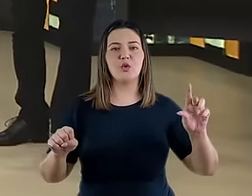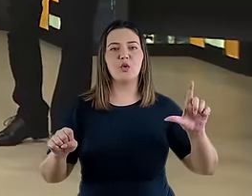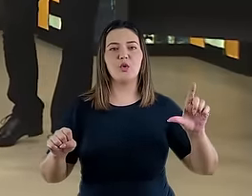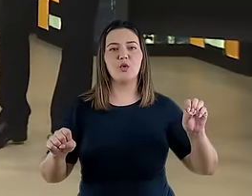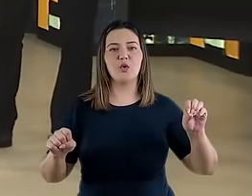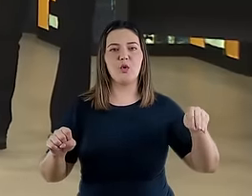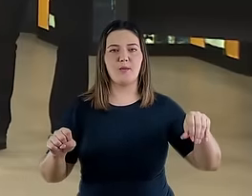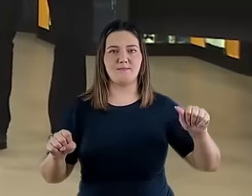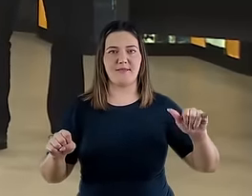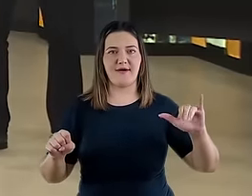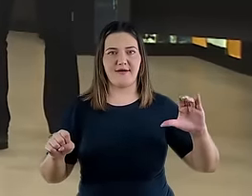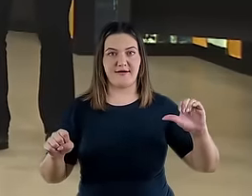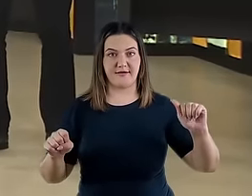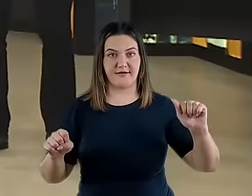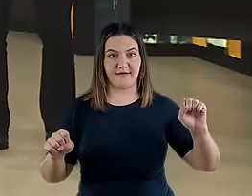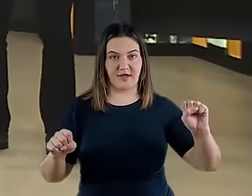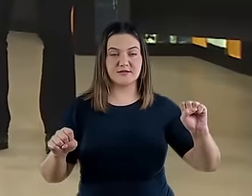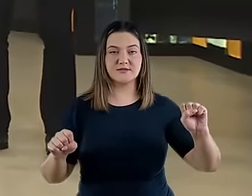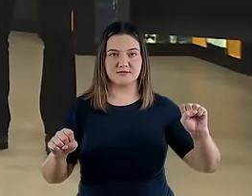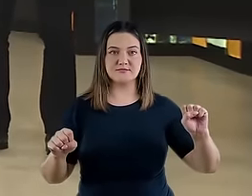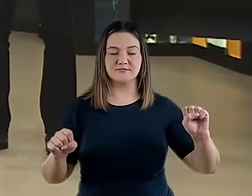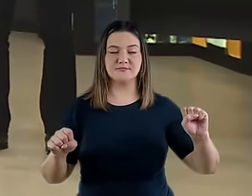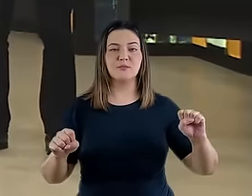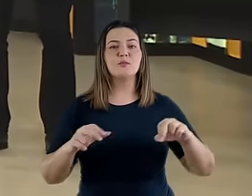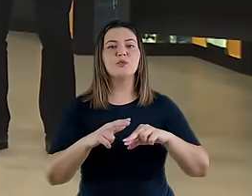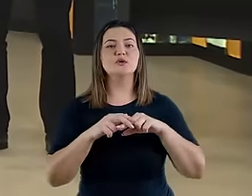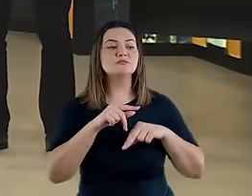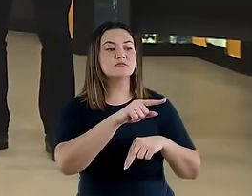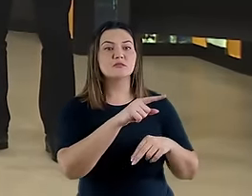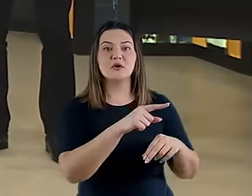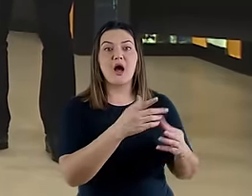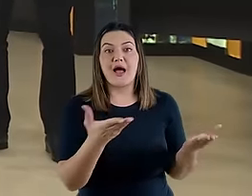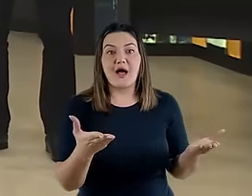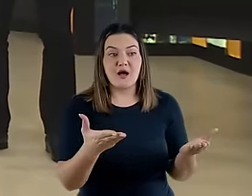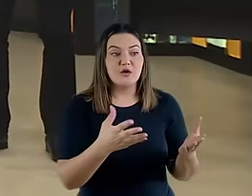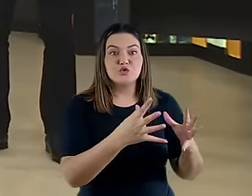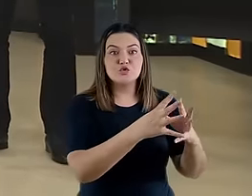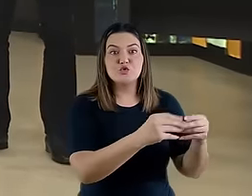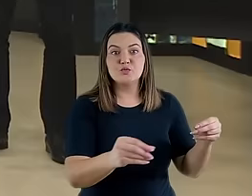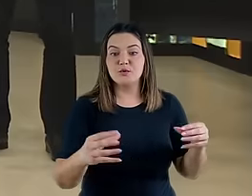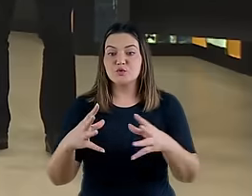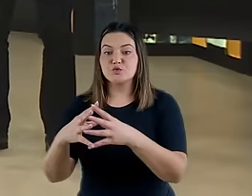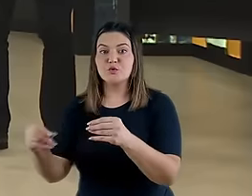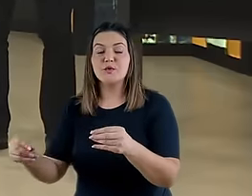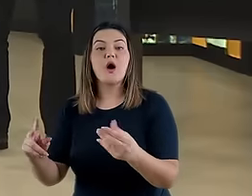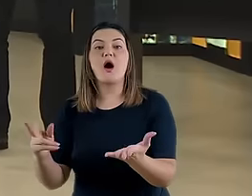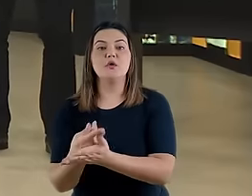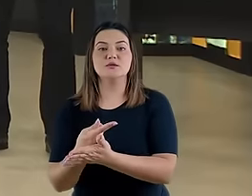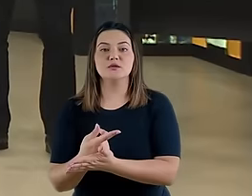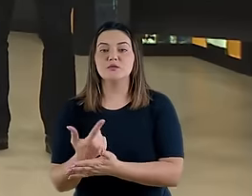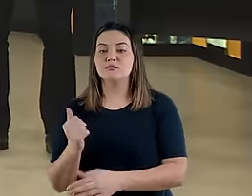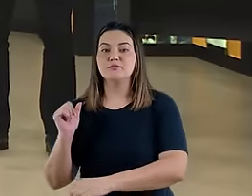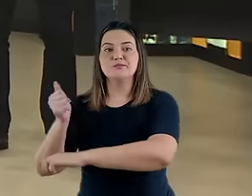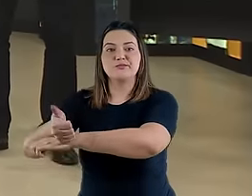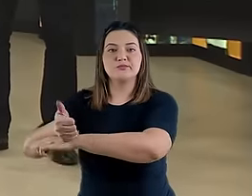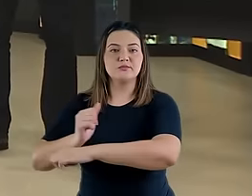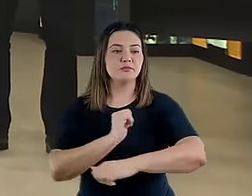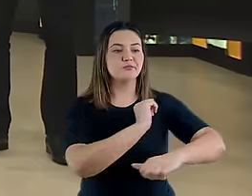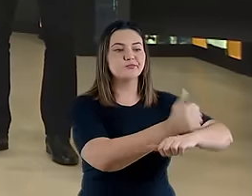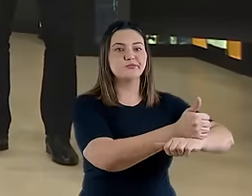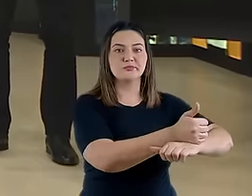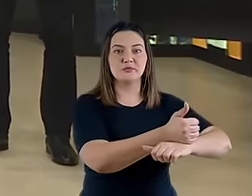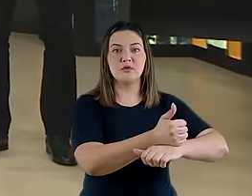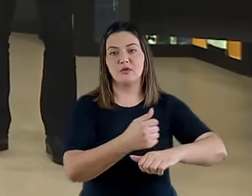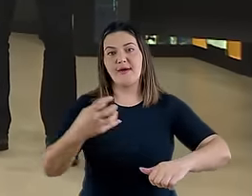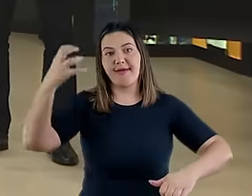Seleucidas e os ptolomeus, os pitolomaicos, desapareceram na história, o aparecimento do rei do sul e do rei do norte no tempo